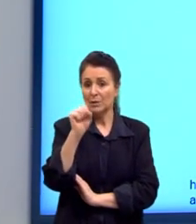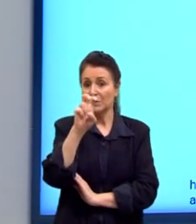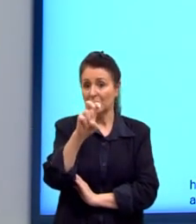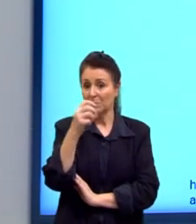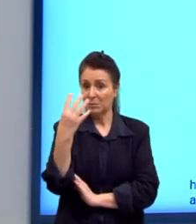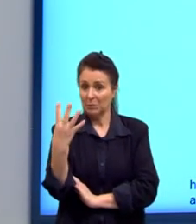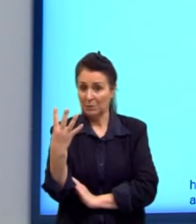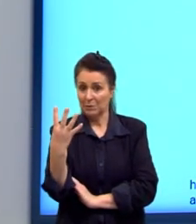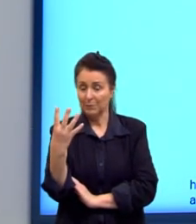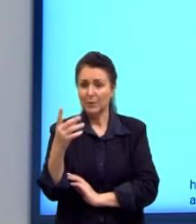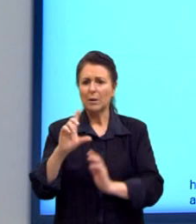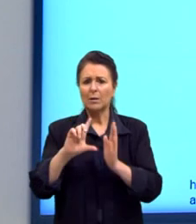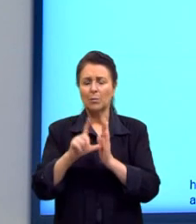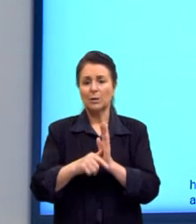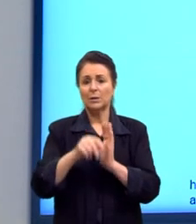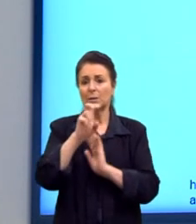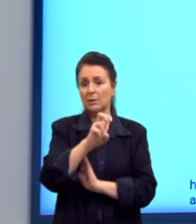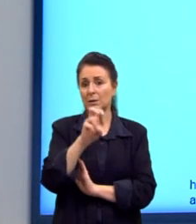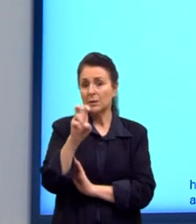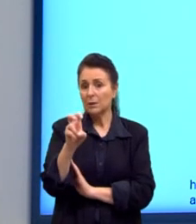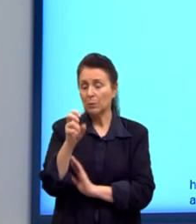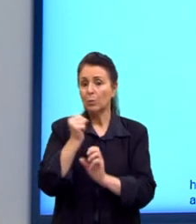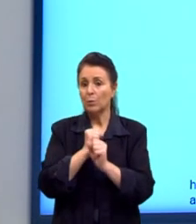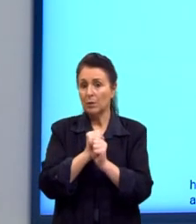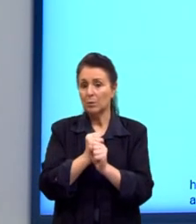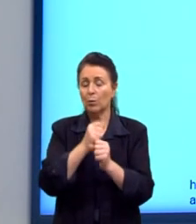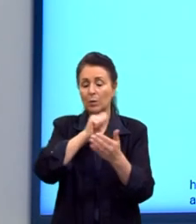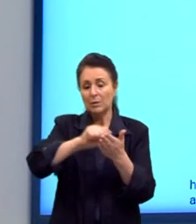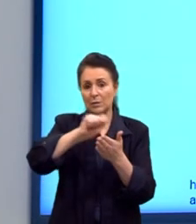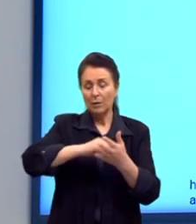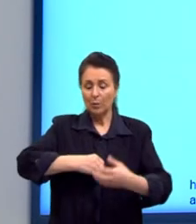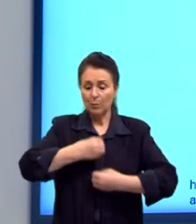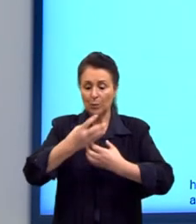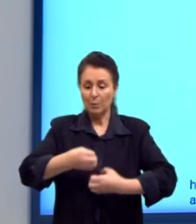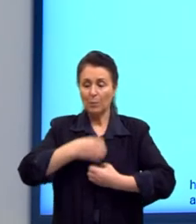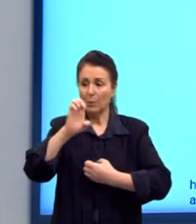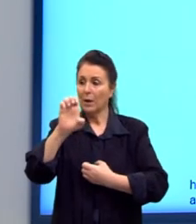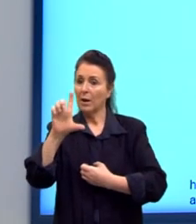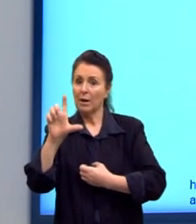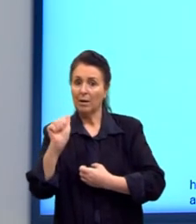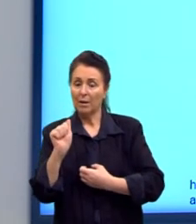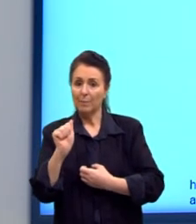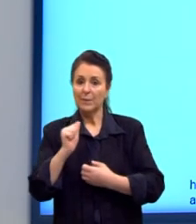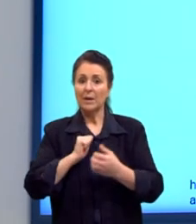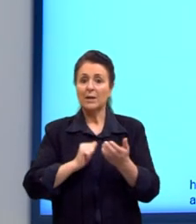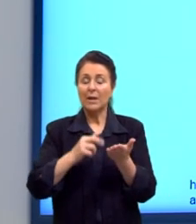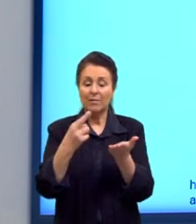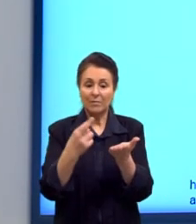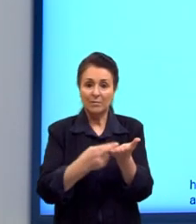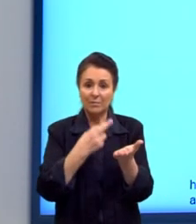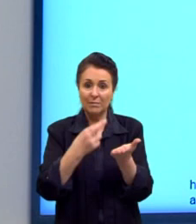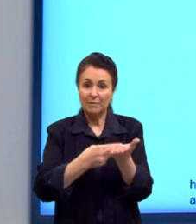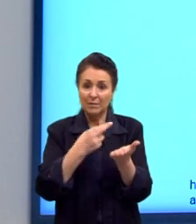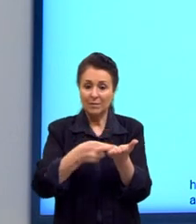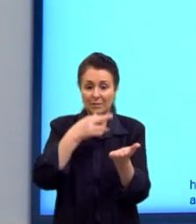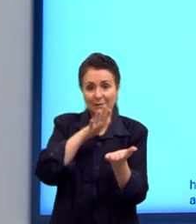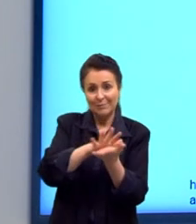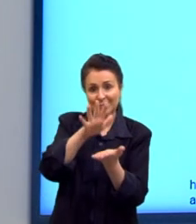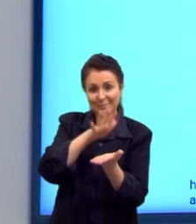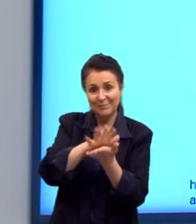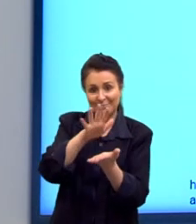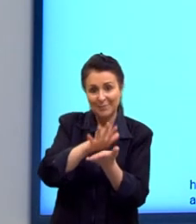E em 1955, ele escreve um poema chamado Ela, e é publicado na revista Marmota Fluminense. Ou seja,